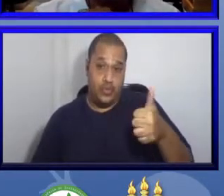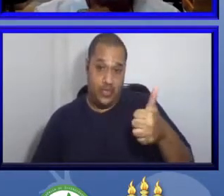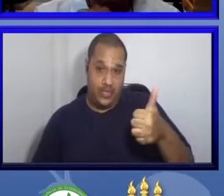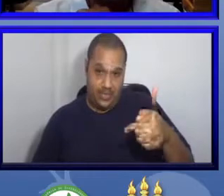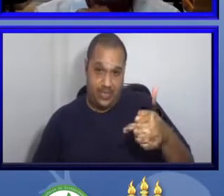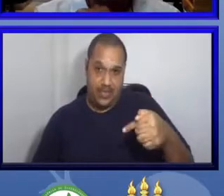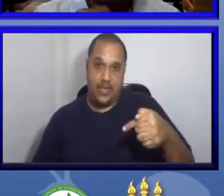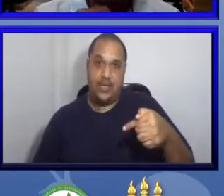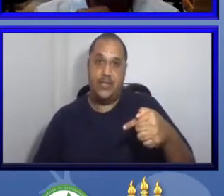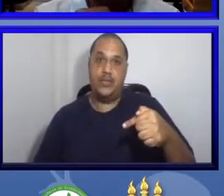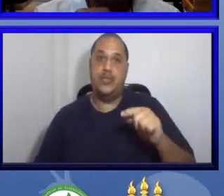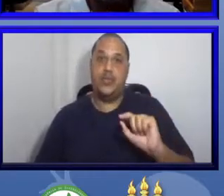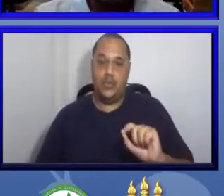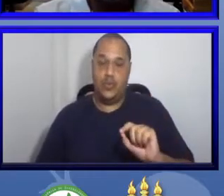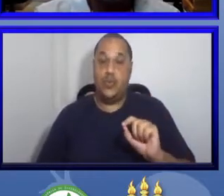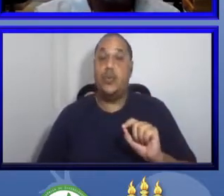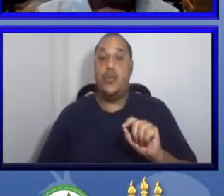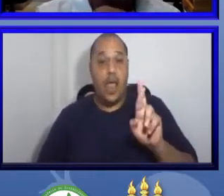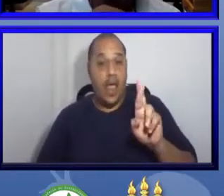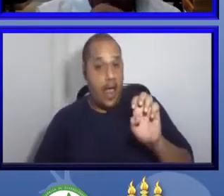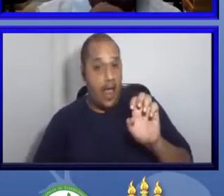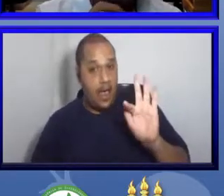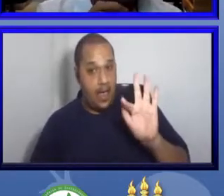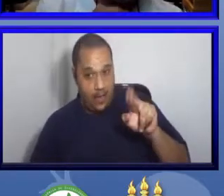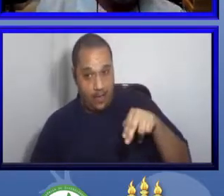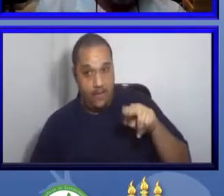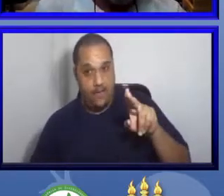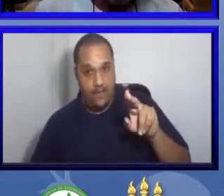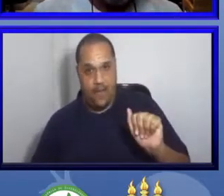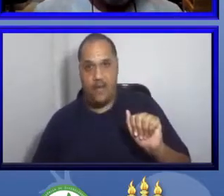programa Refauna aqui no Brasil.